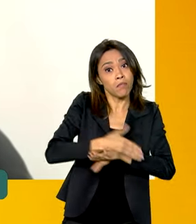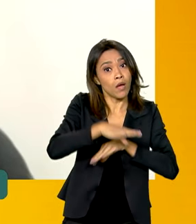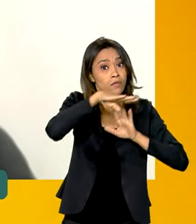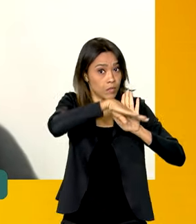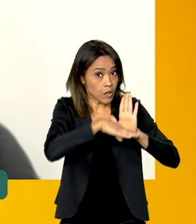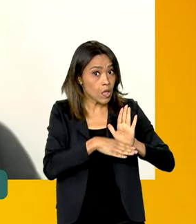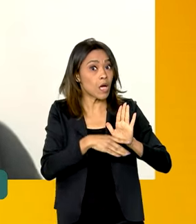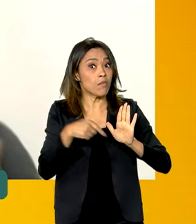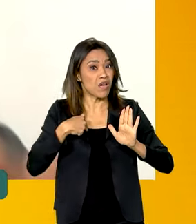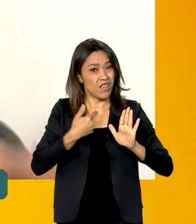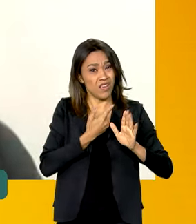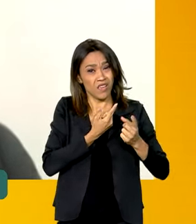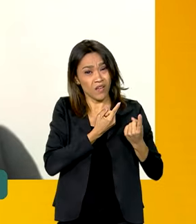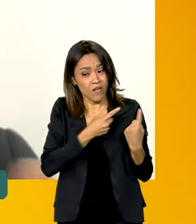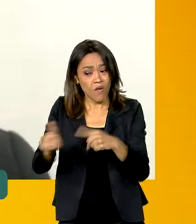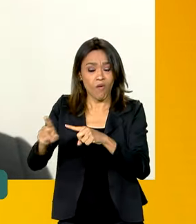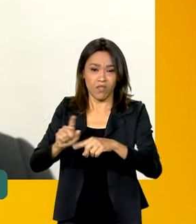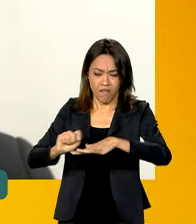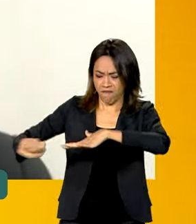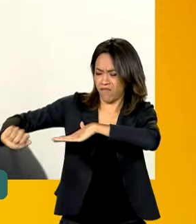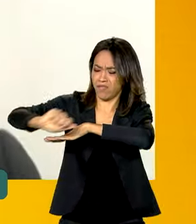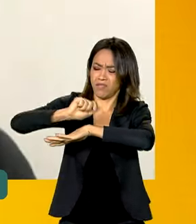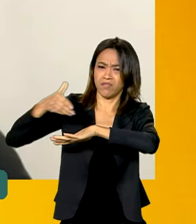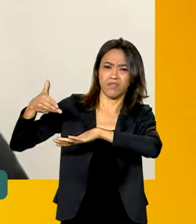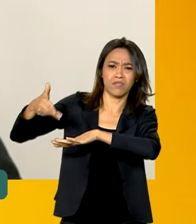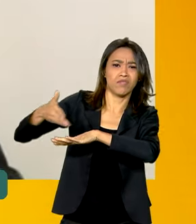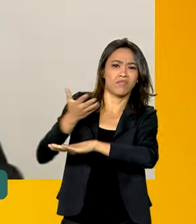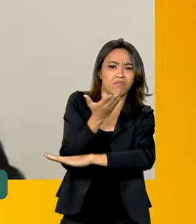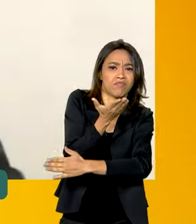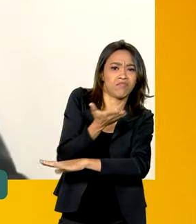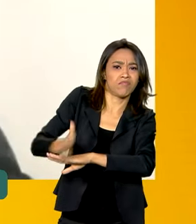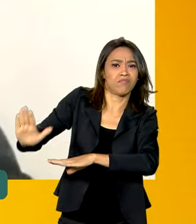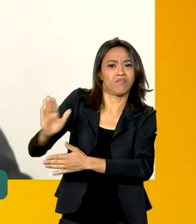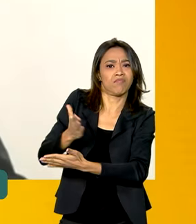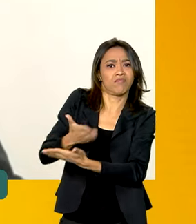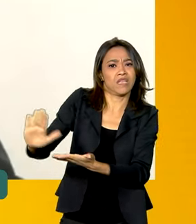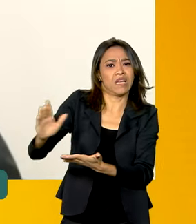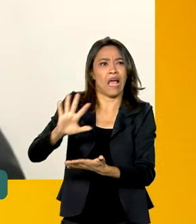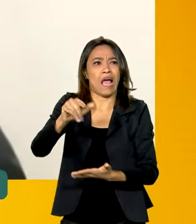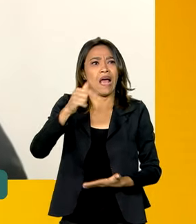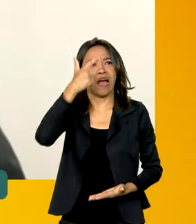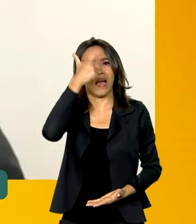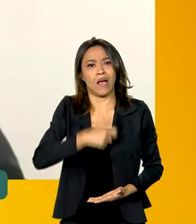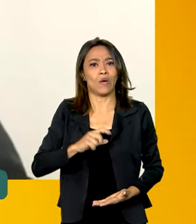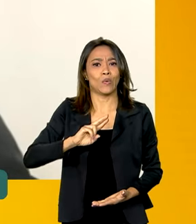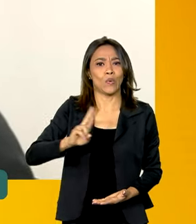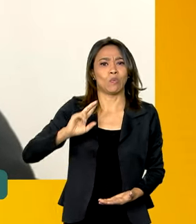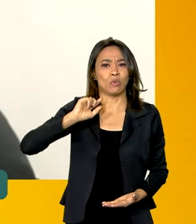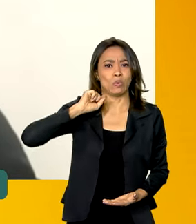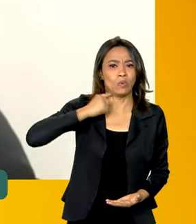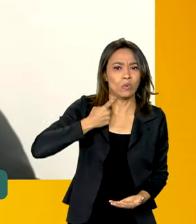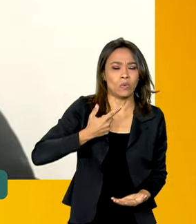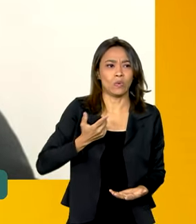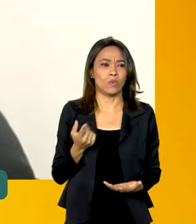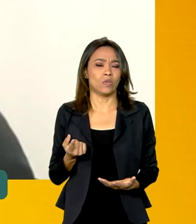como essa, a fake news que perderia benefício social, que o nome ficaria sujo, que impediria de outras